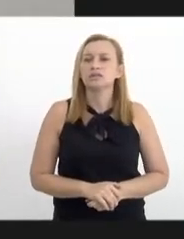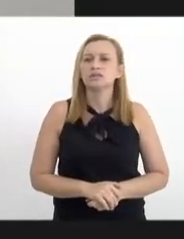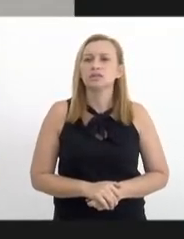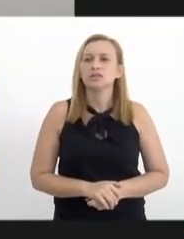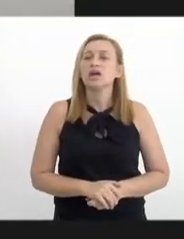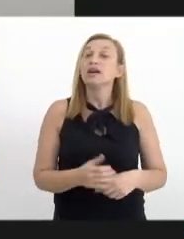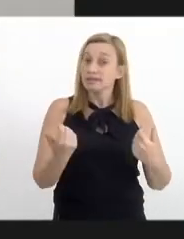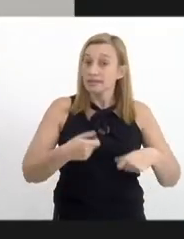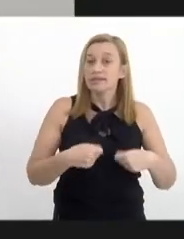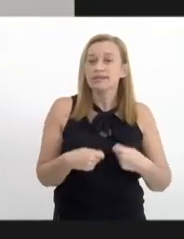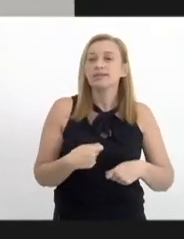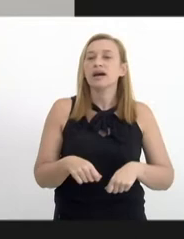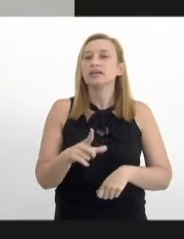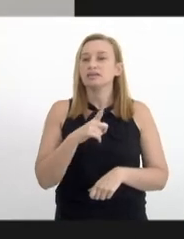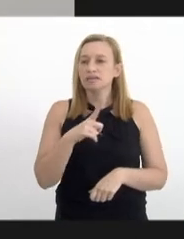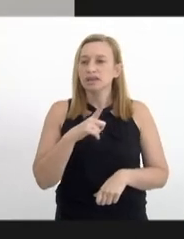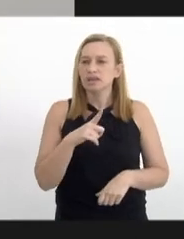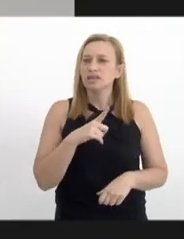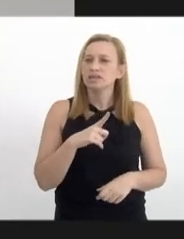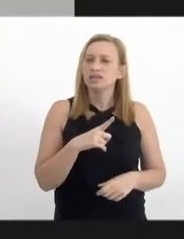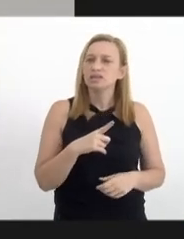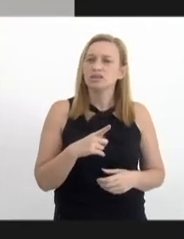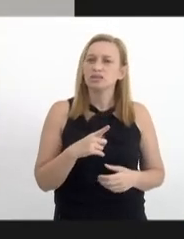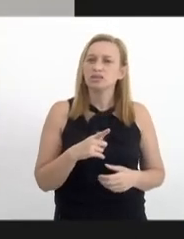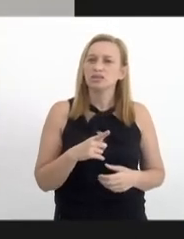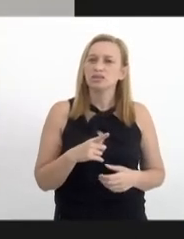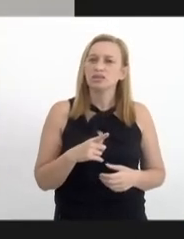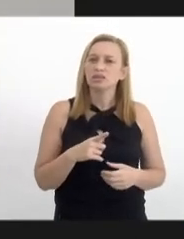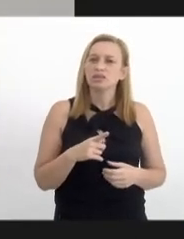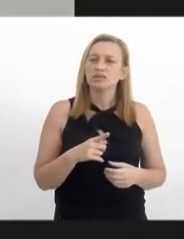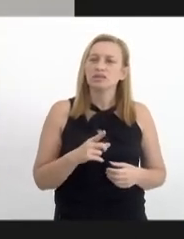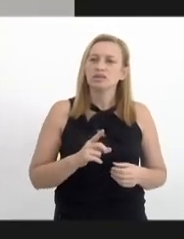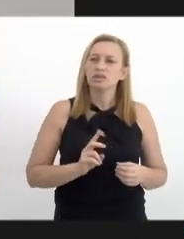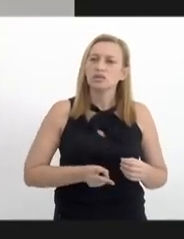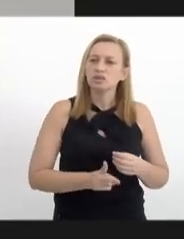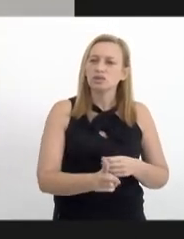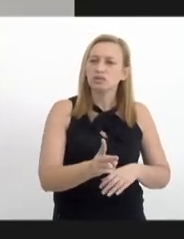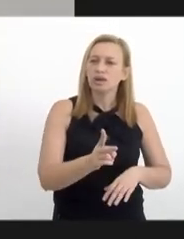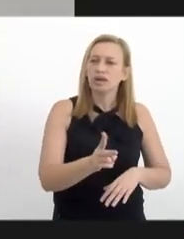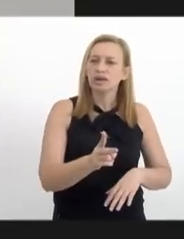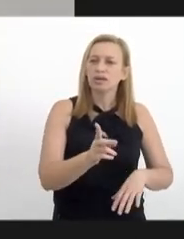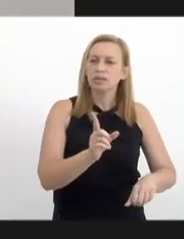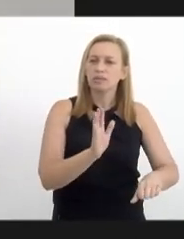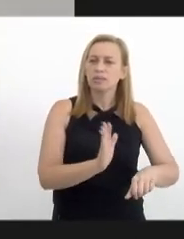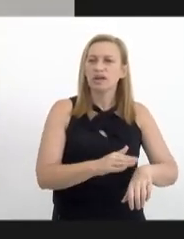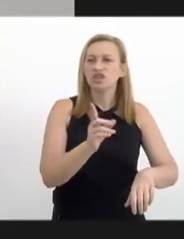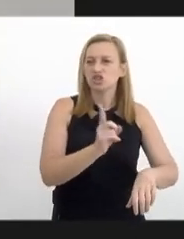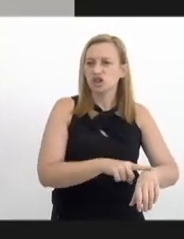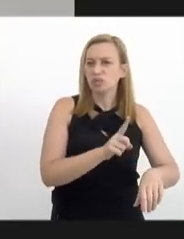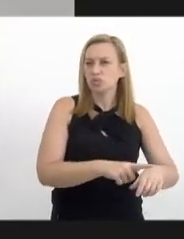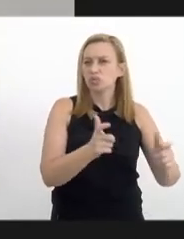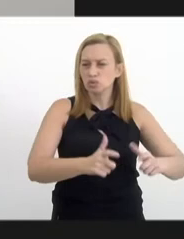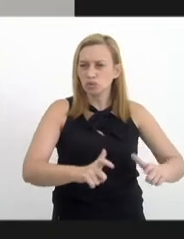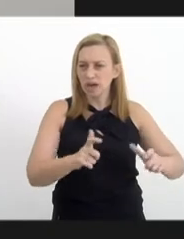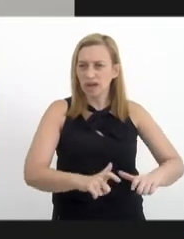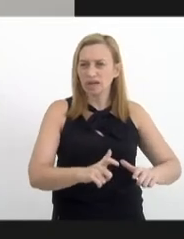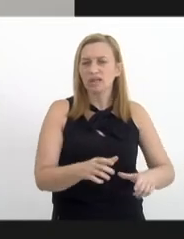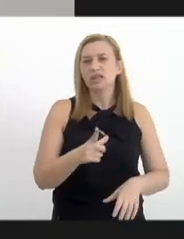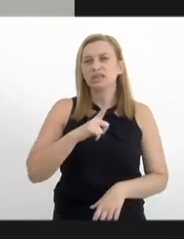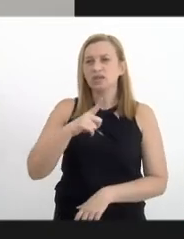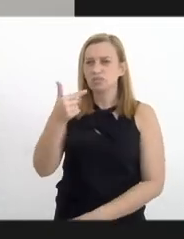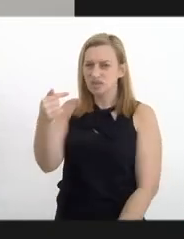tem uma necessidade muitas vezes dessa população que é permanecer por um tempo maior em determinado lugar. As unidades de acolhimento no Rio, nós só temos seis.